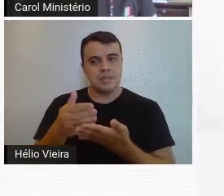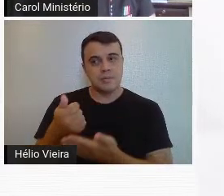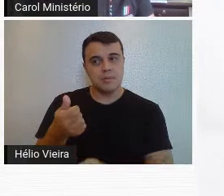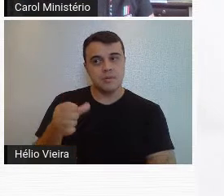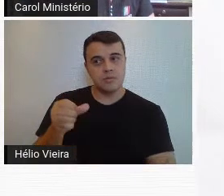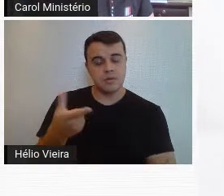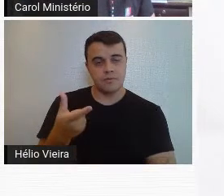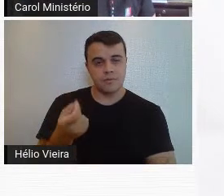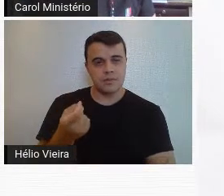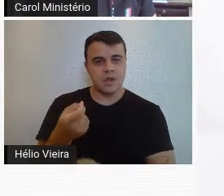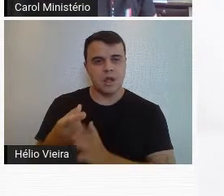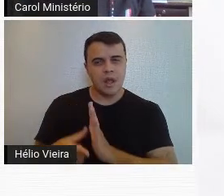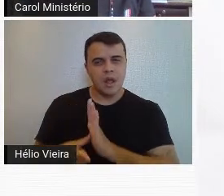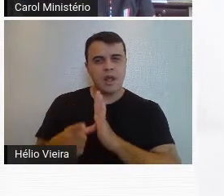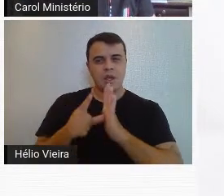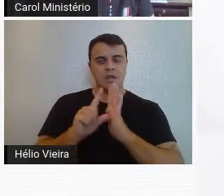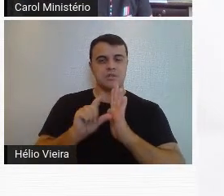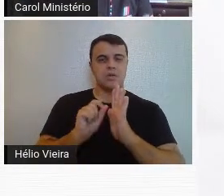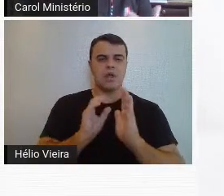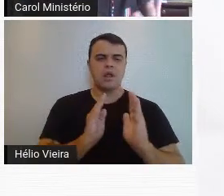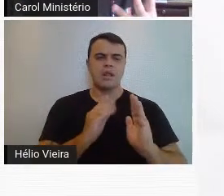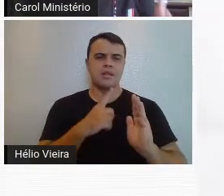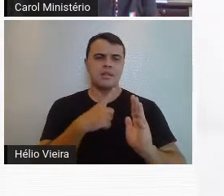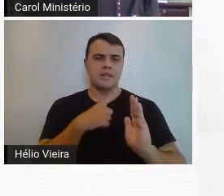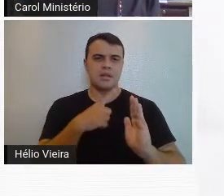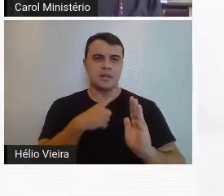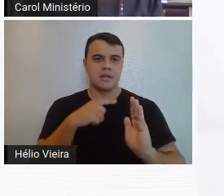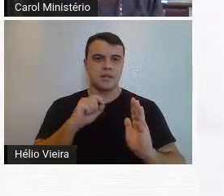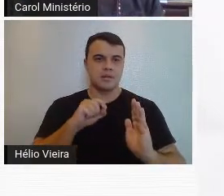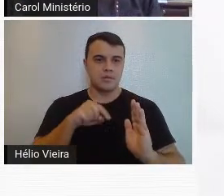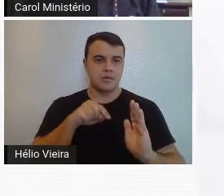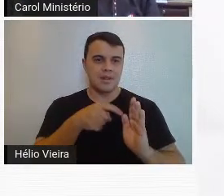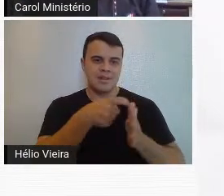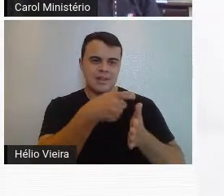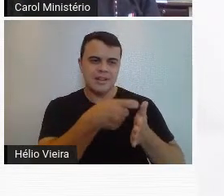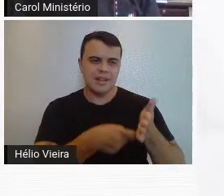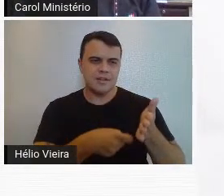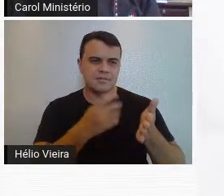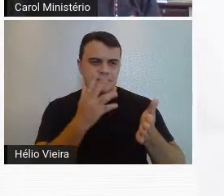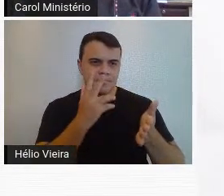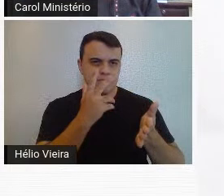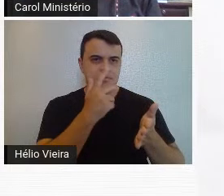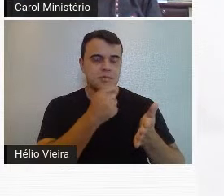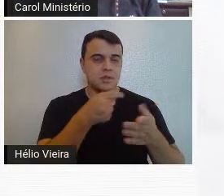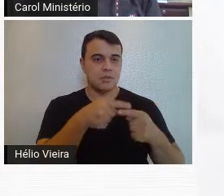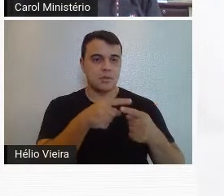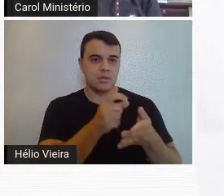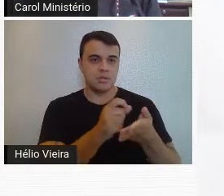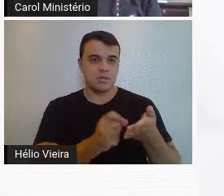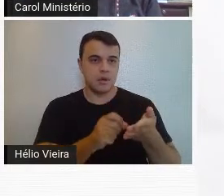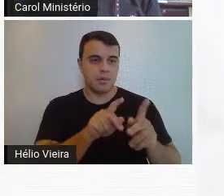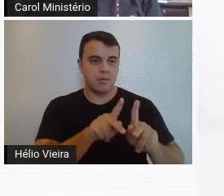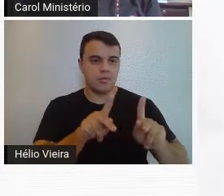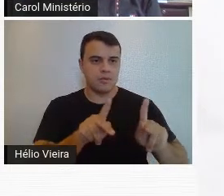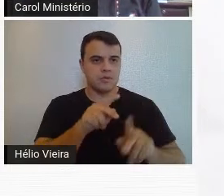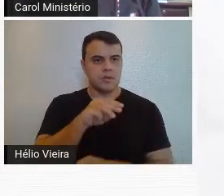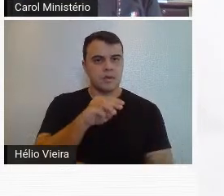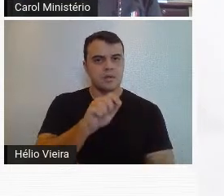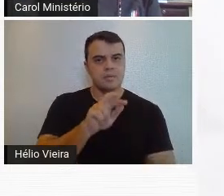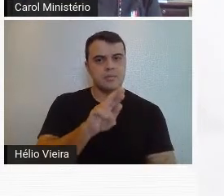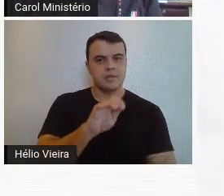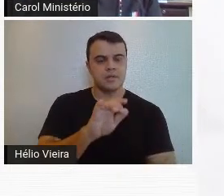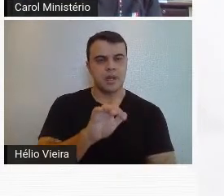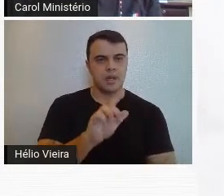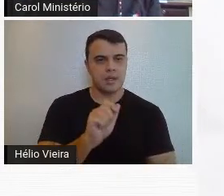20. Então, um pouco antes disso, o que nós temos? Um texto fabuloso, inclusive, foi escrito pela professora Marcelina Almeida,